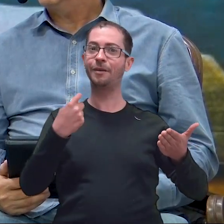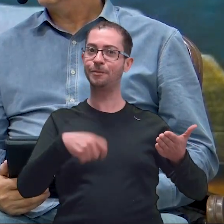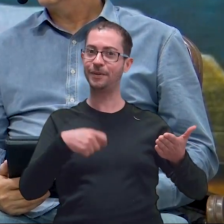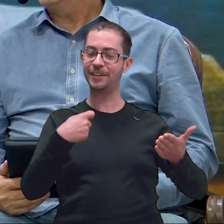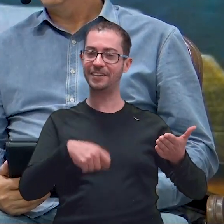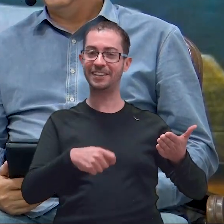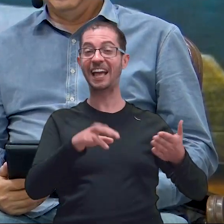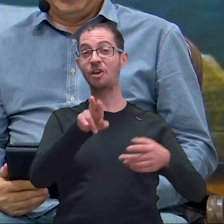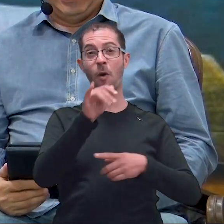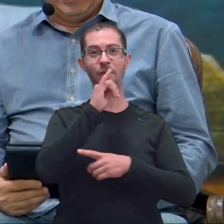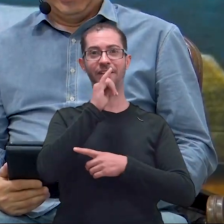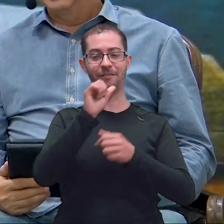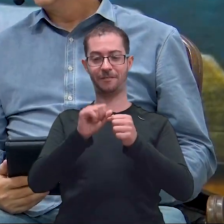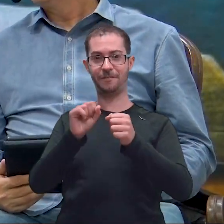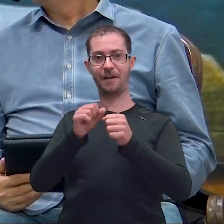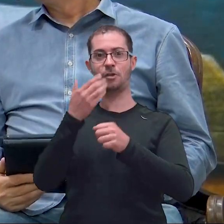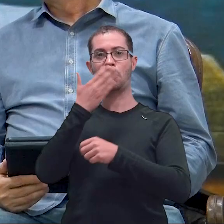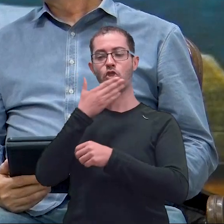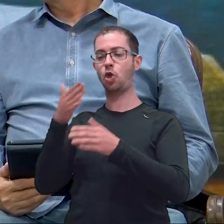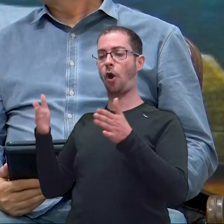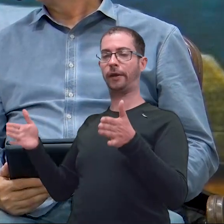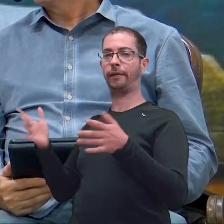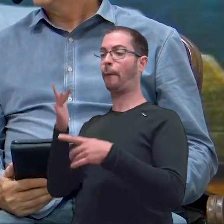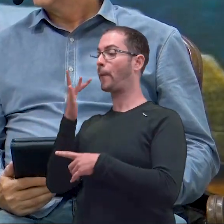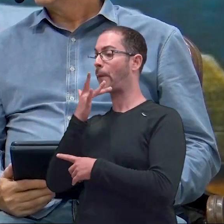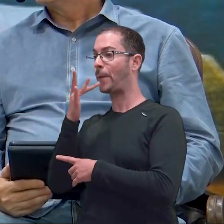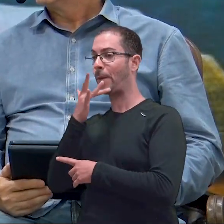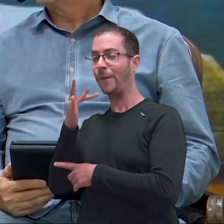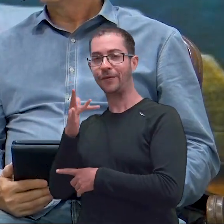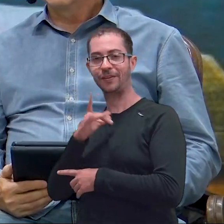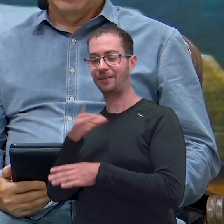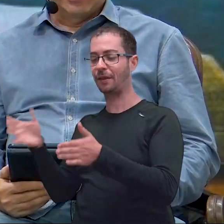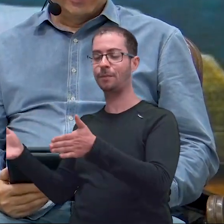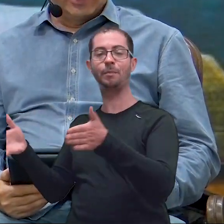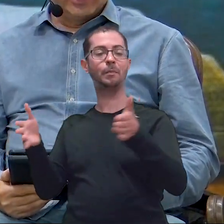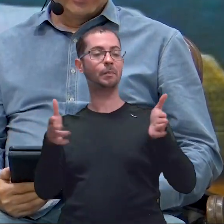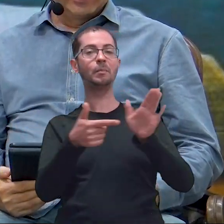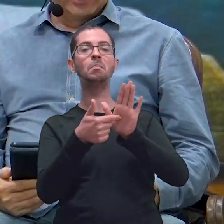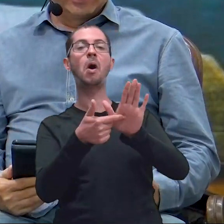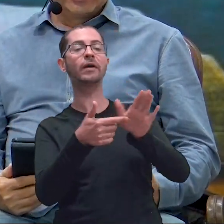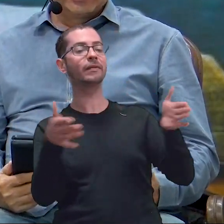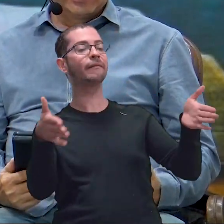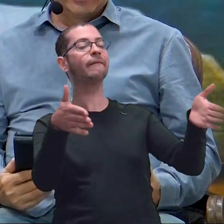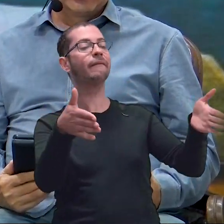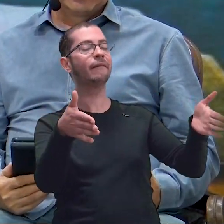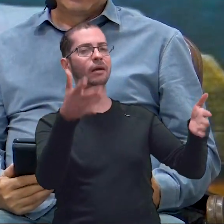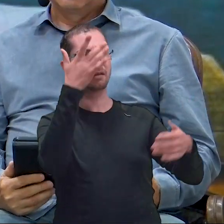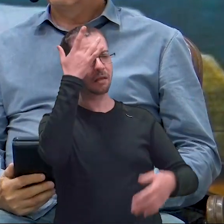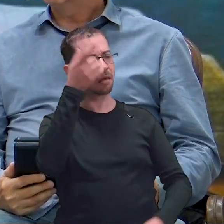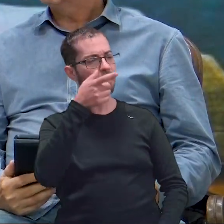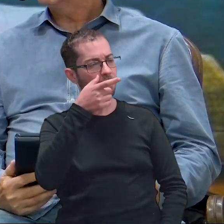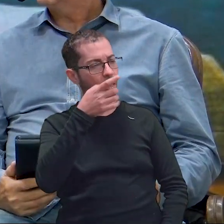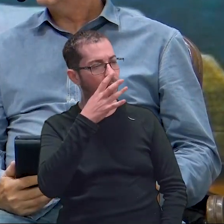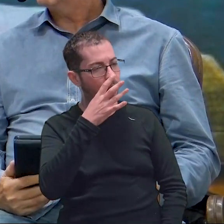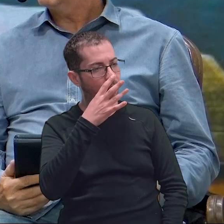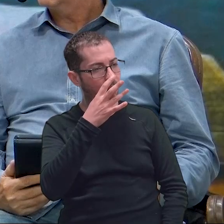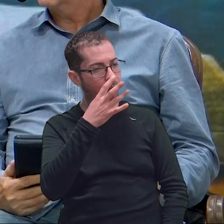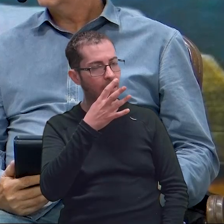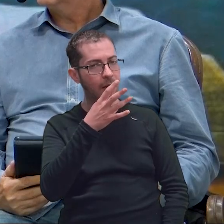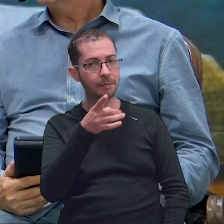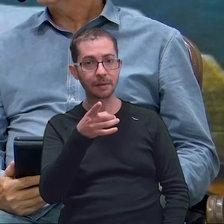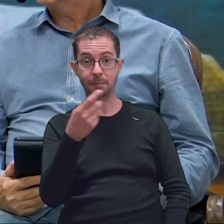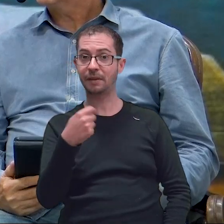acreditar. Nem vou acreditar. Então, eu tenho que te convidar, você e a Shirley em casa, e comer a torta. Nossa, que torta realmente